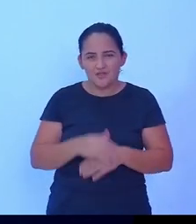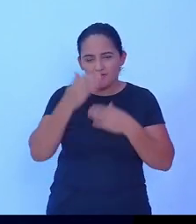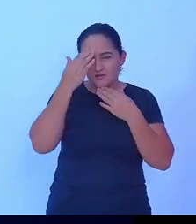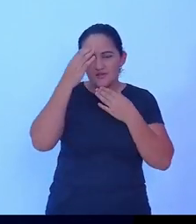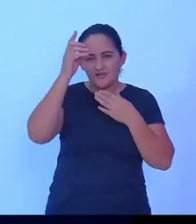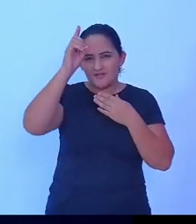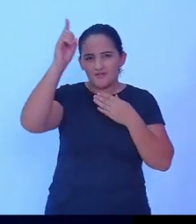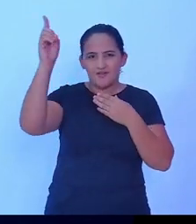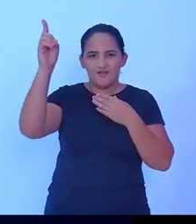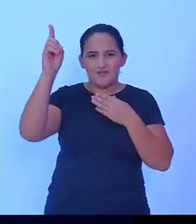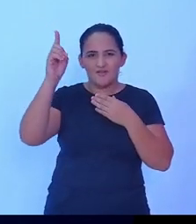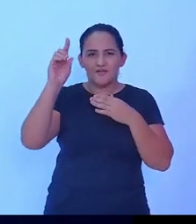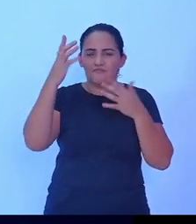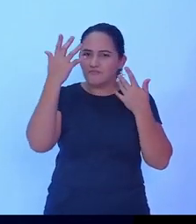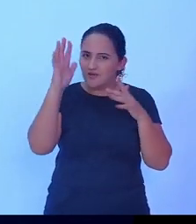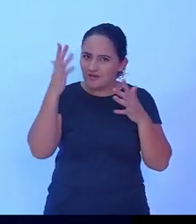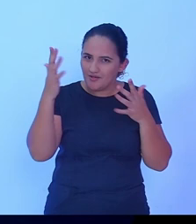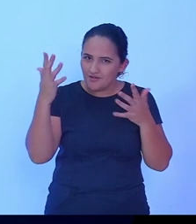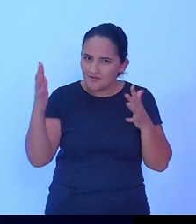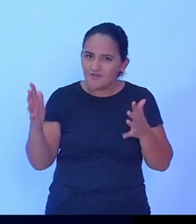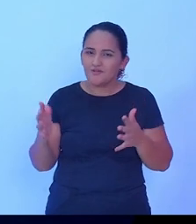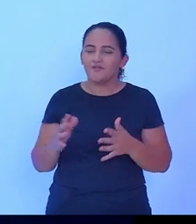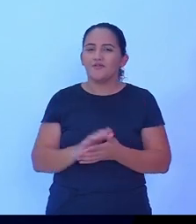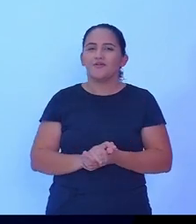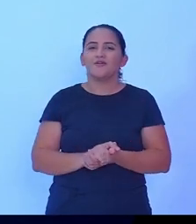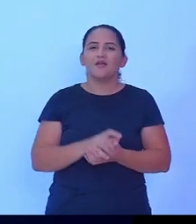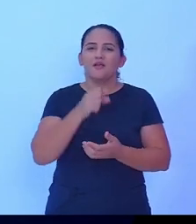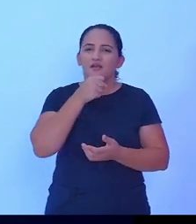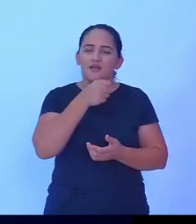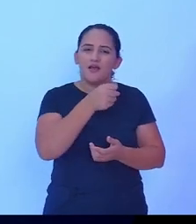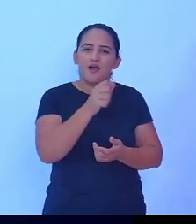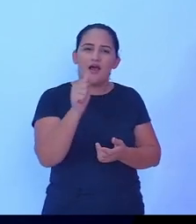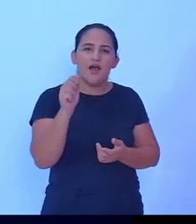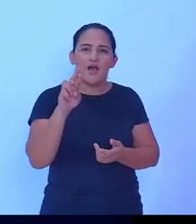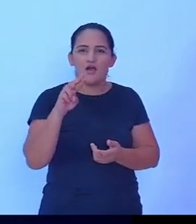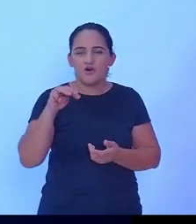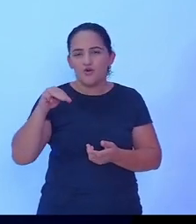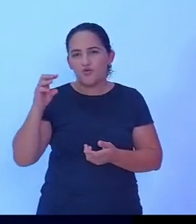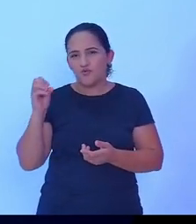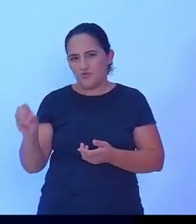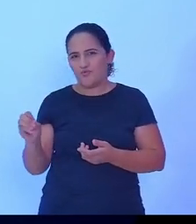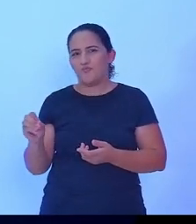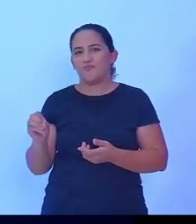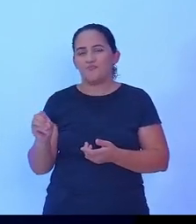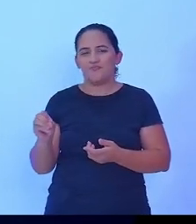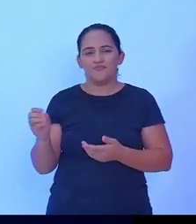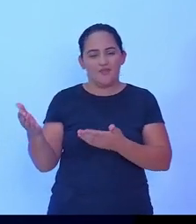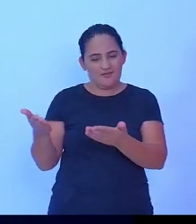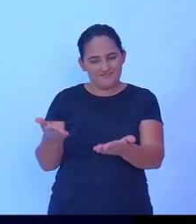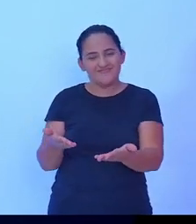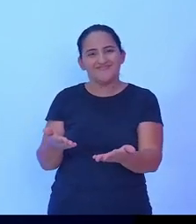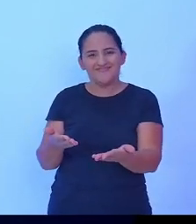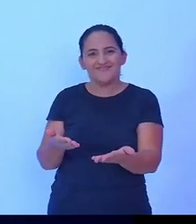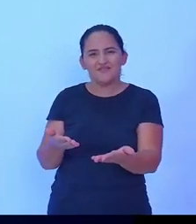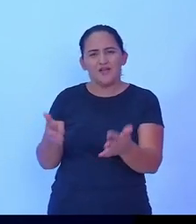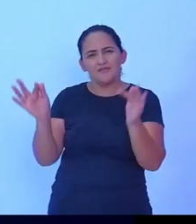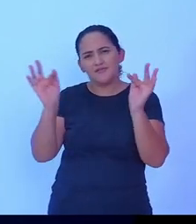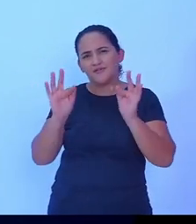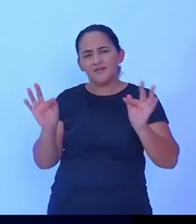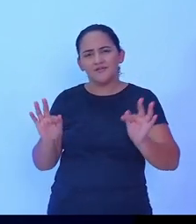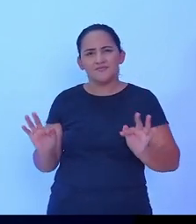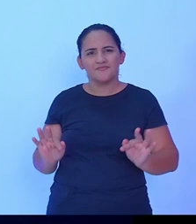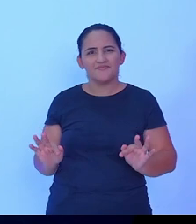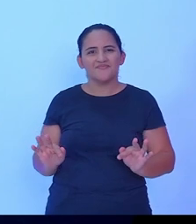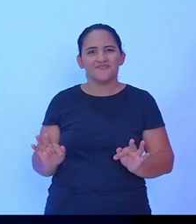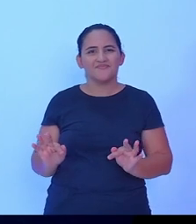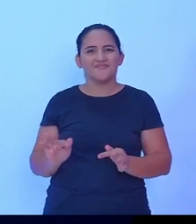Deus e parabéns o Arno pelo trabalho que ele trouxe nós até aqui Arno eu fiquei muito feliz a primeira vez